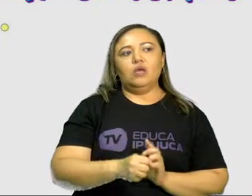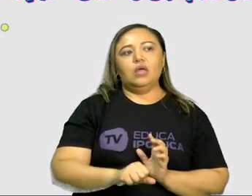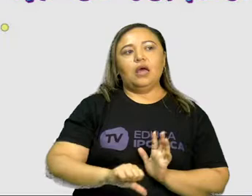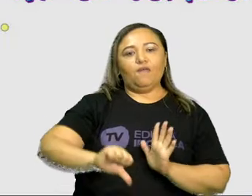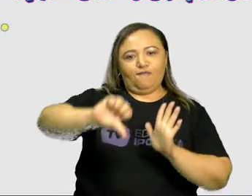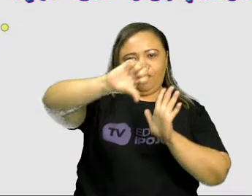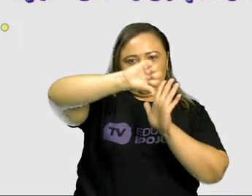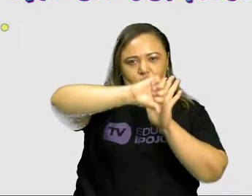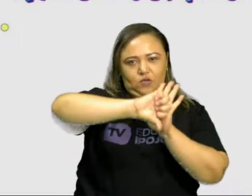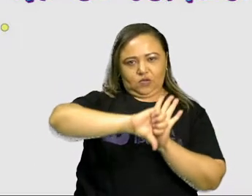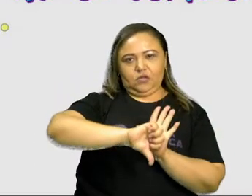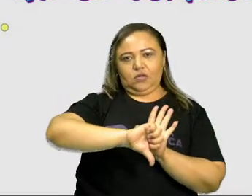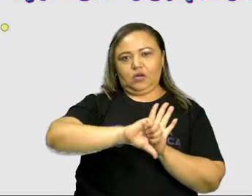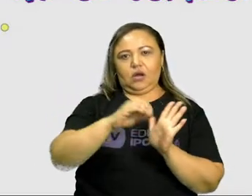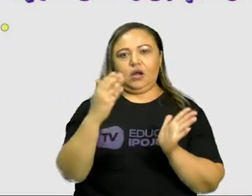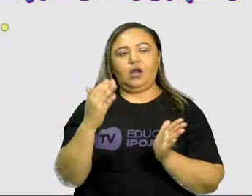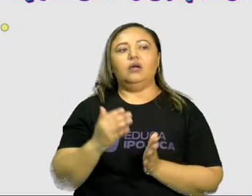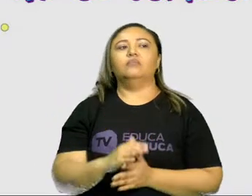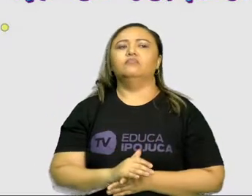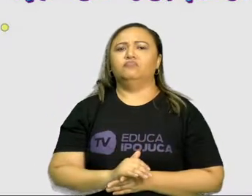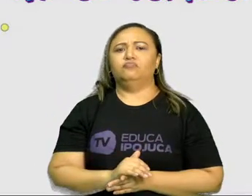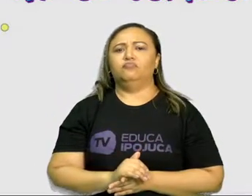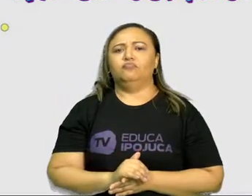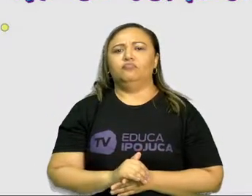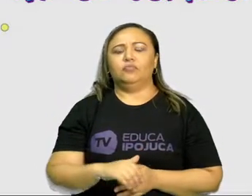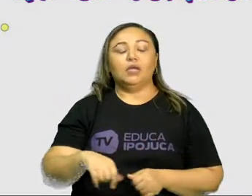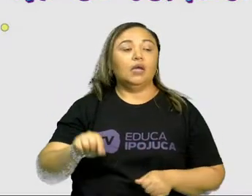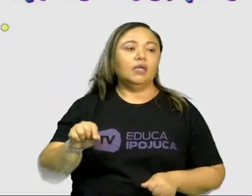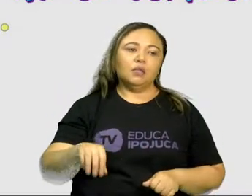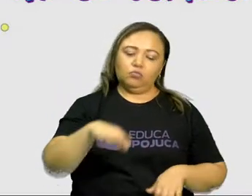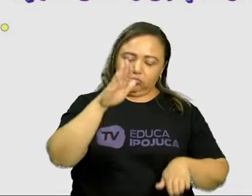autor acha. Que talvez pode ser.